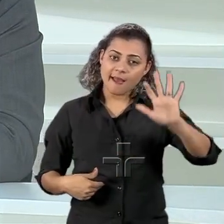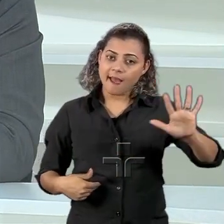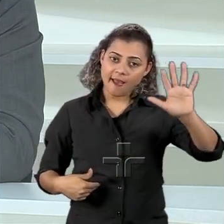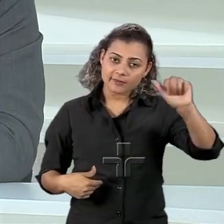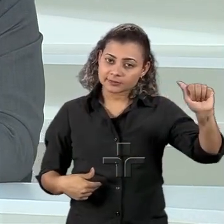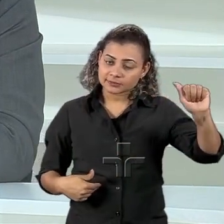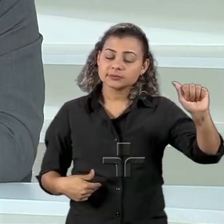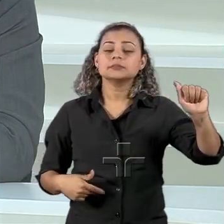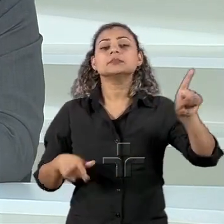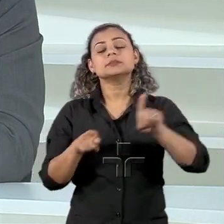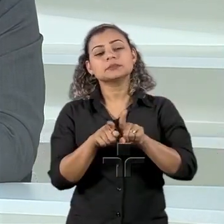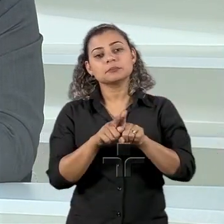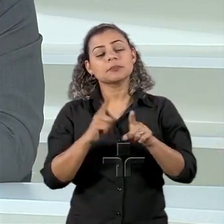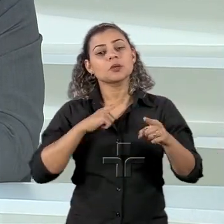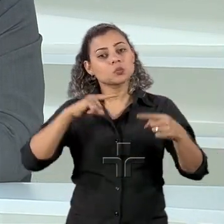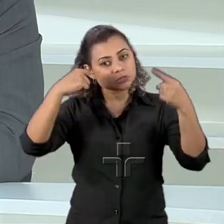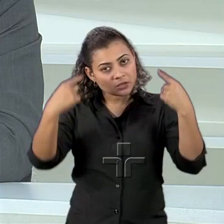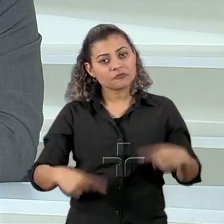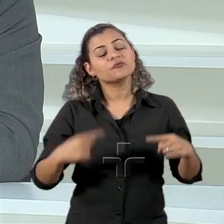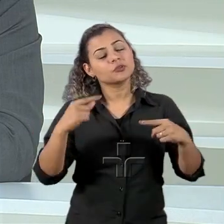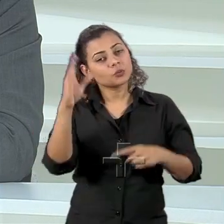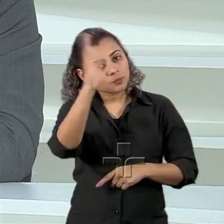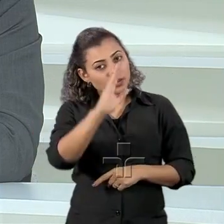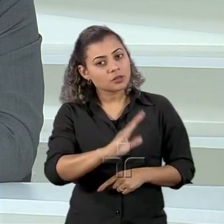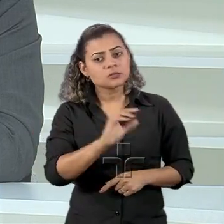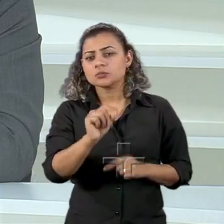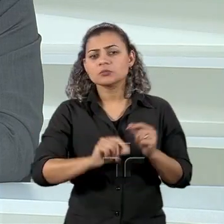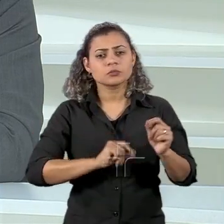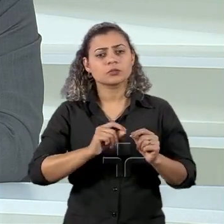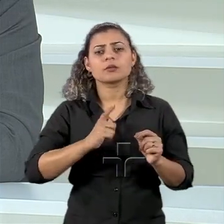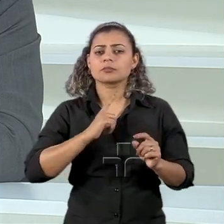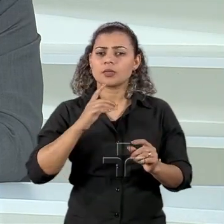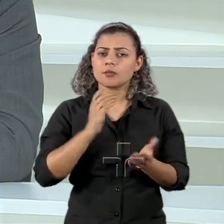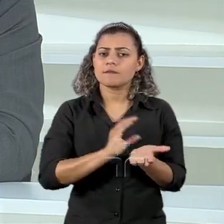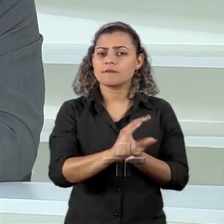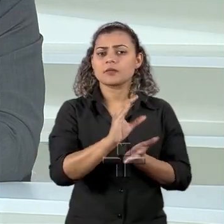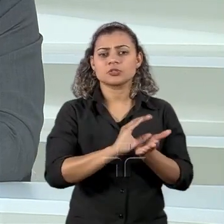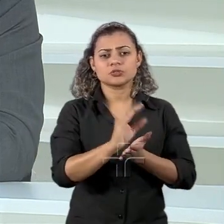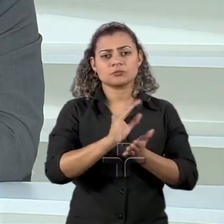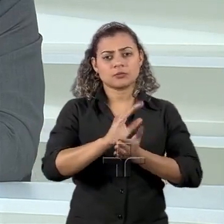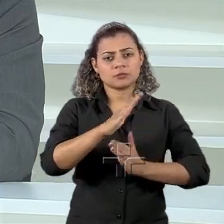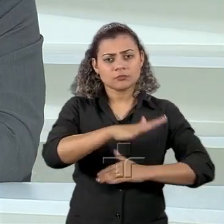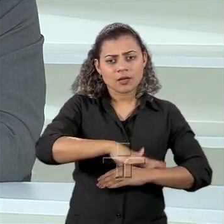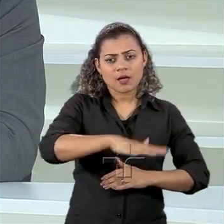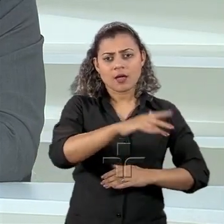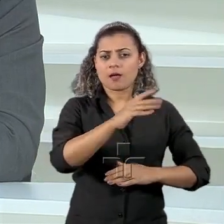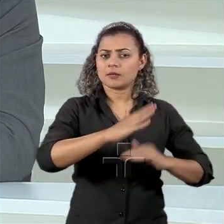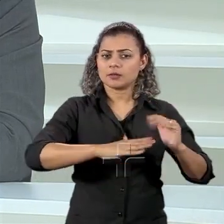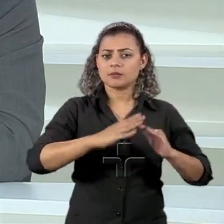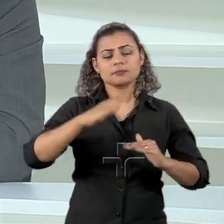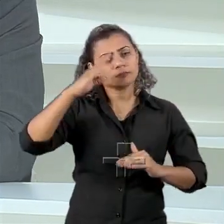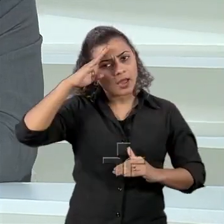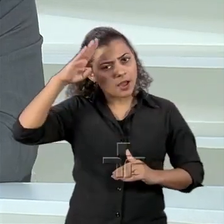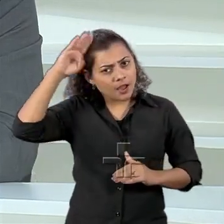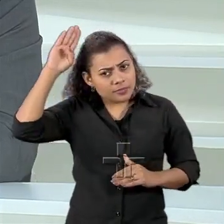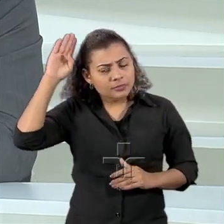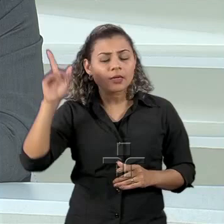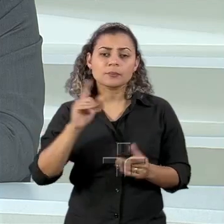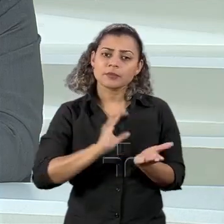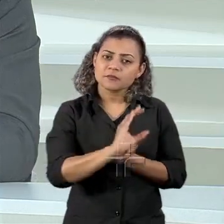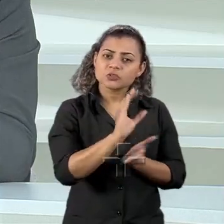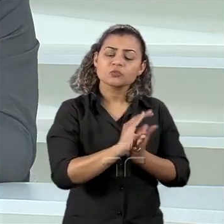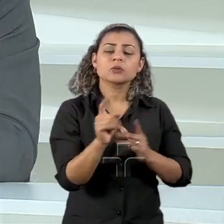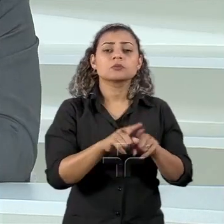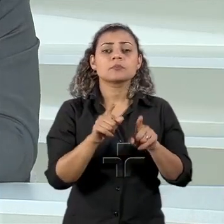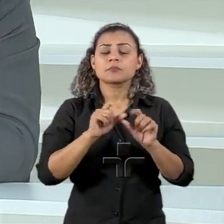um desafio do Brasil é ter investimento em especialistas na área acadêmica com densidade